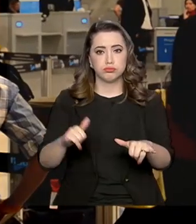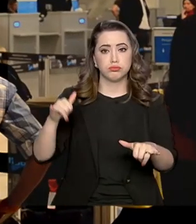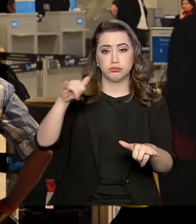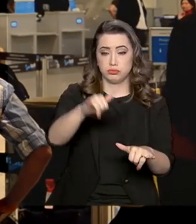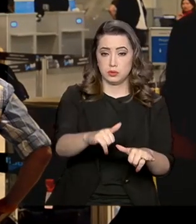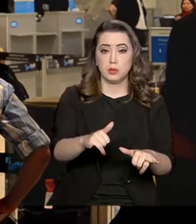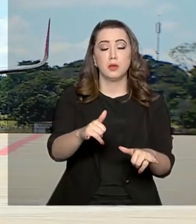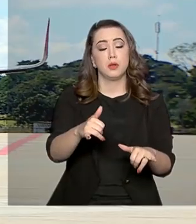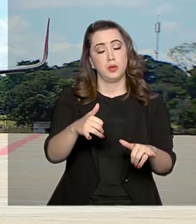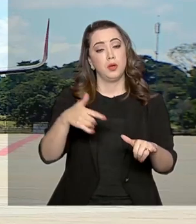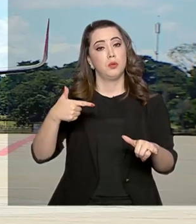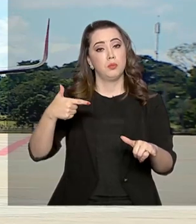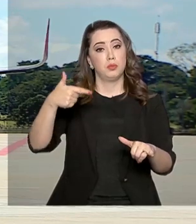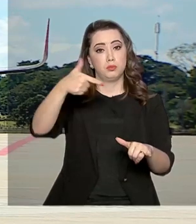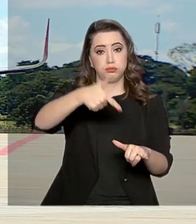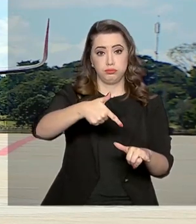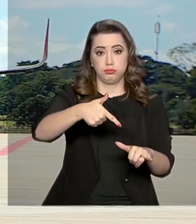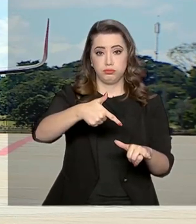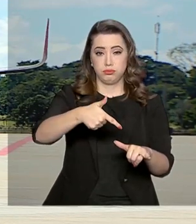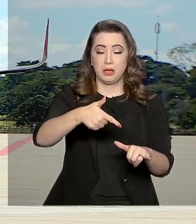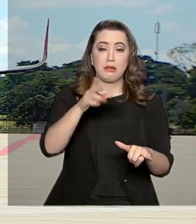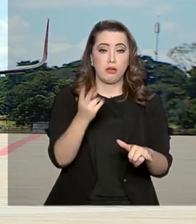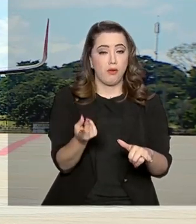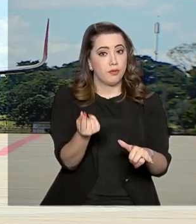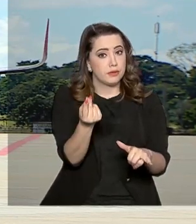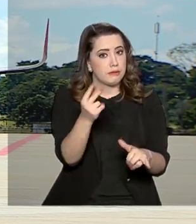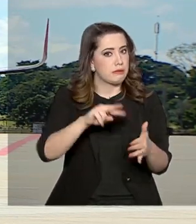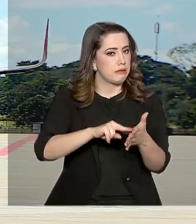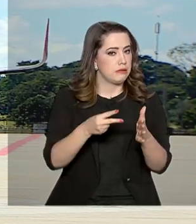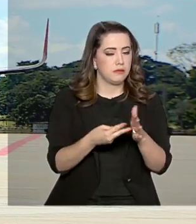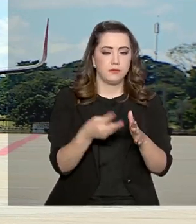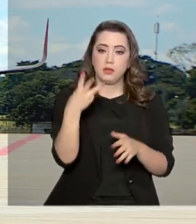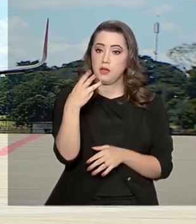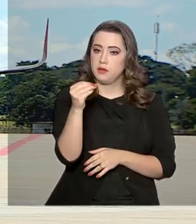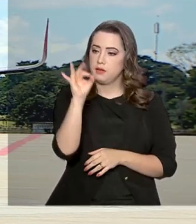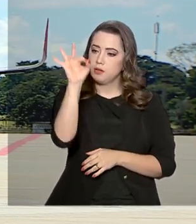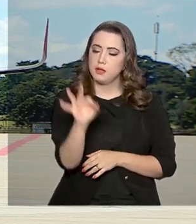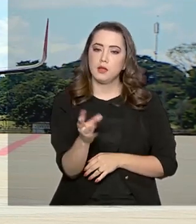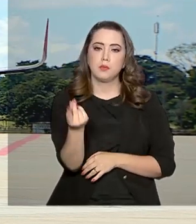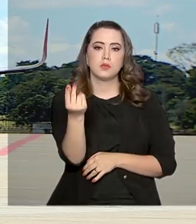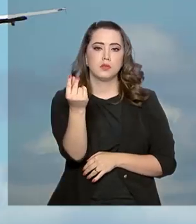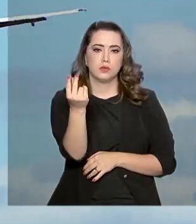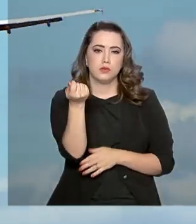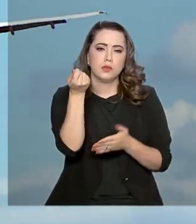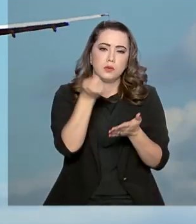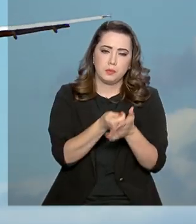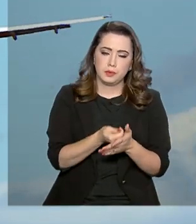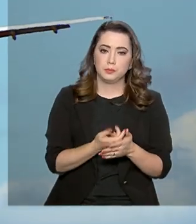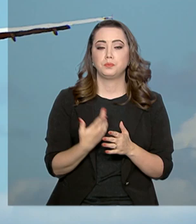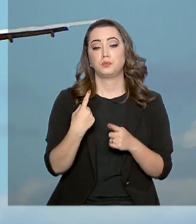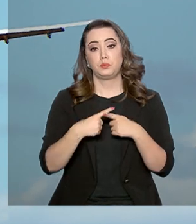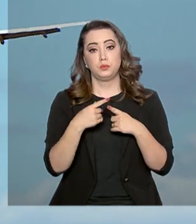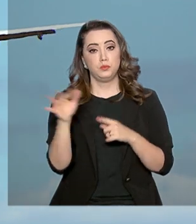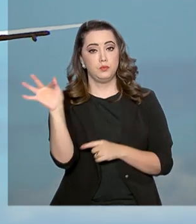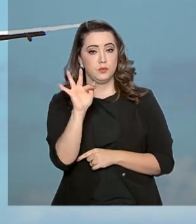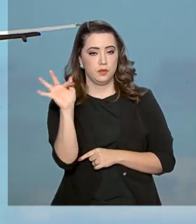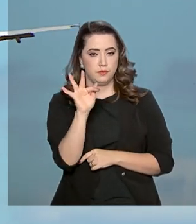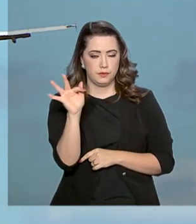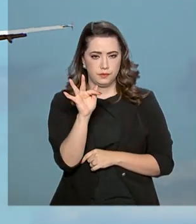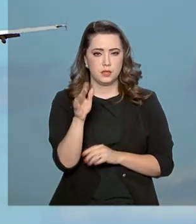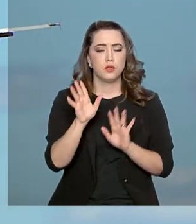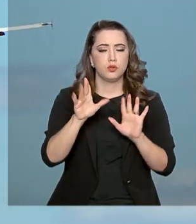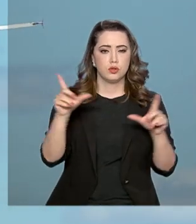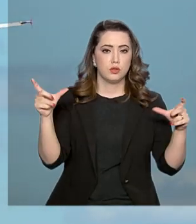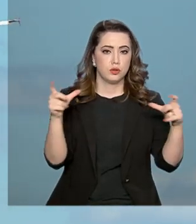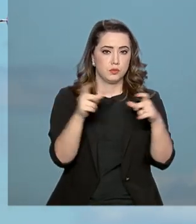querosene de aviação representa 30% dos custos do setor. Em fevereiro, o Estado de São Paulo já havia reduzido de 25%